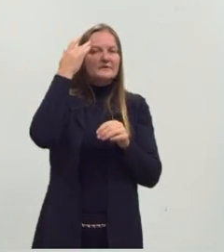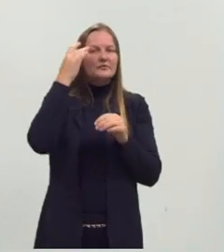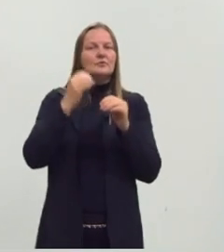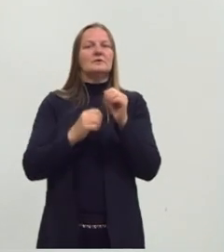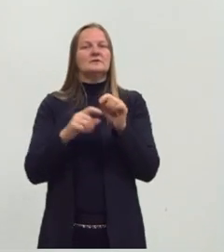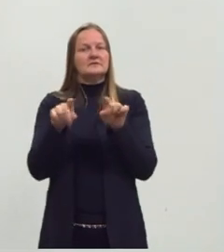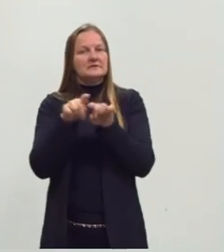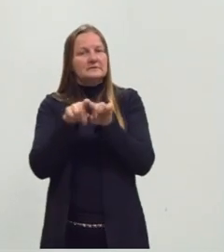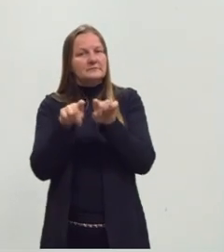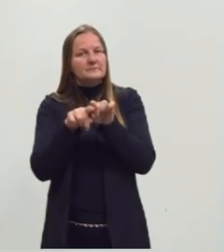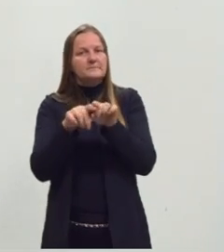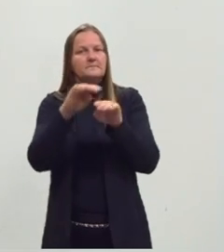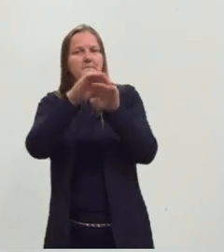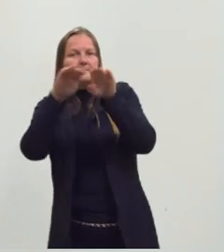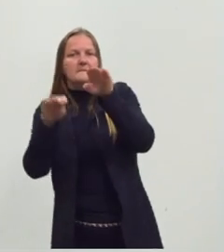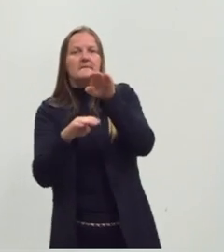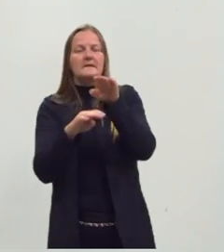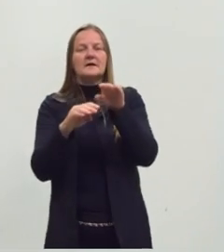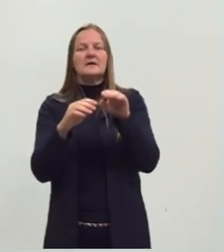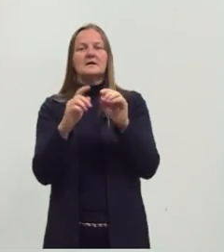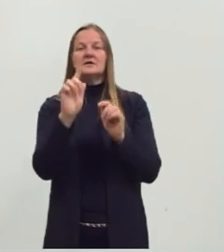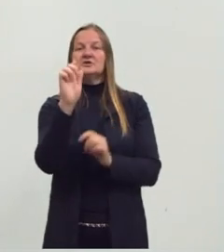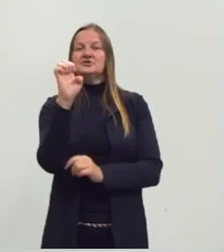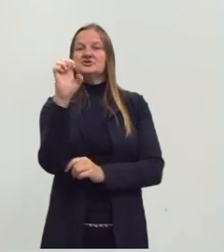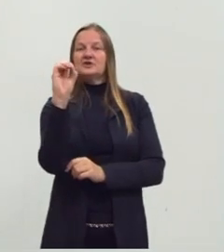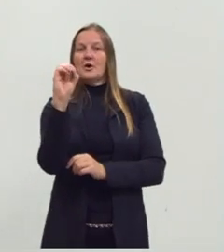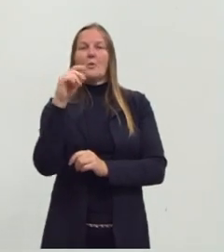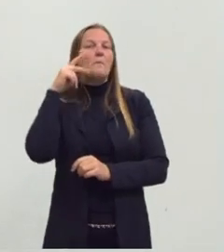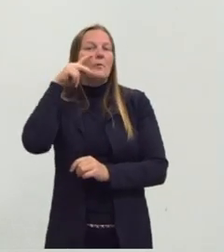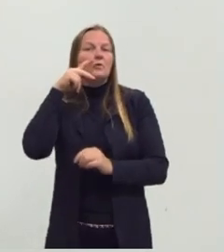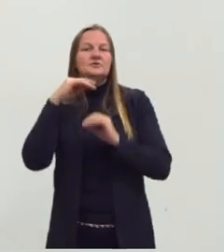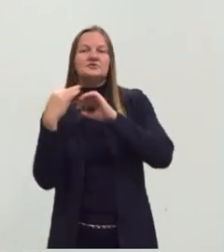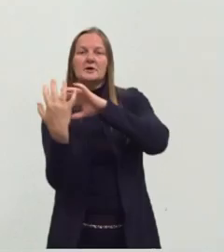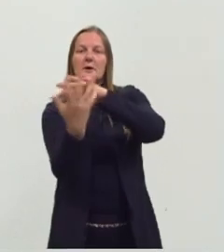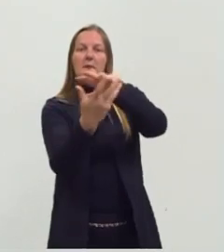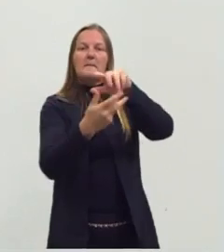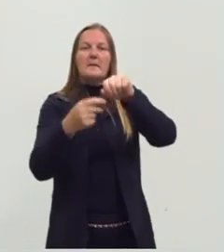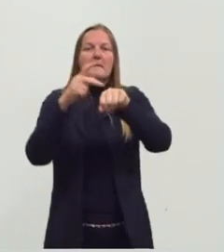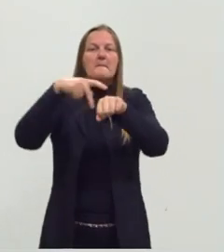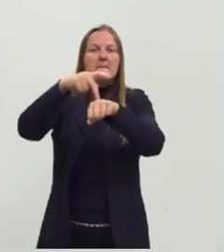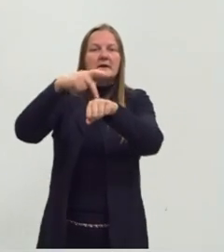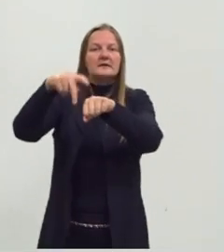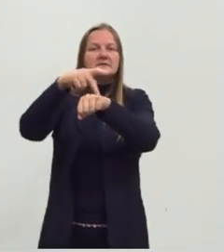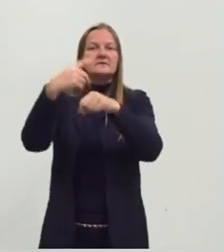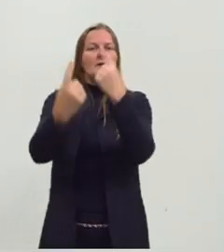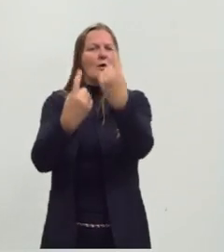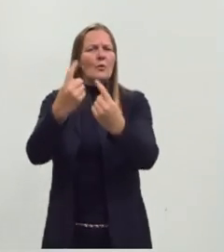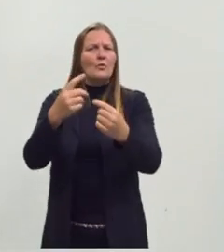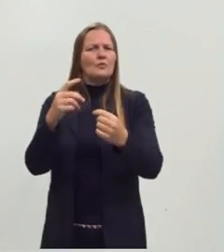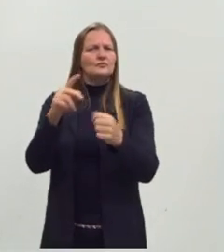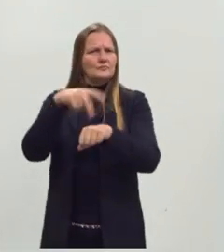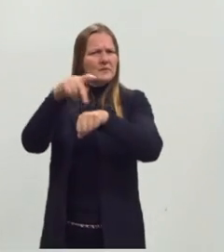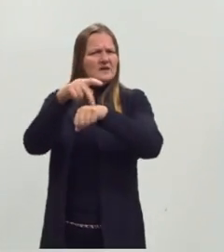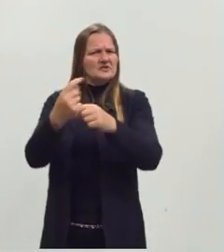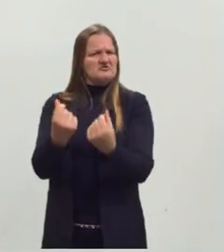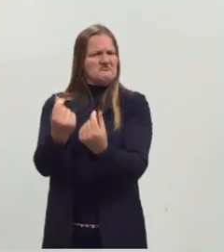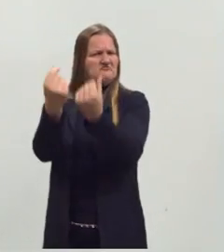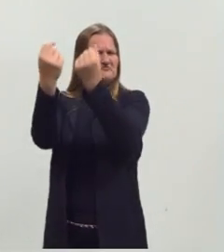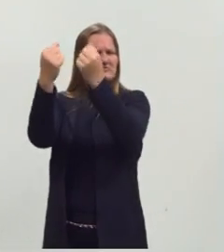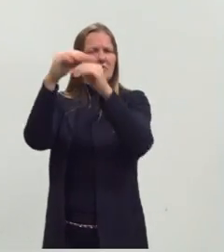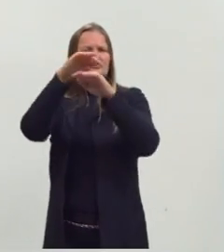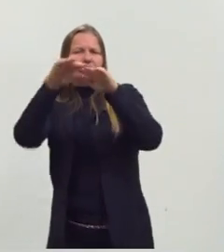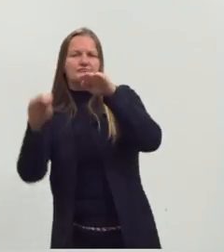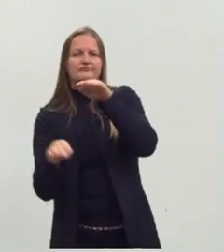mas vai existir uma desigualdade geopolítica entre os países, em que alguns países enriquecem e outros